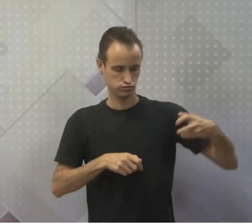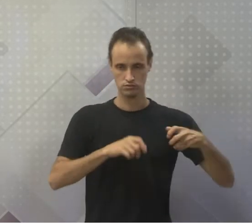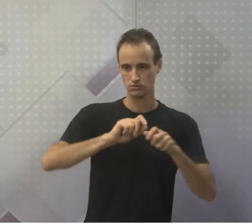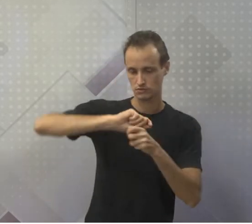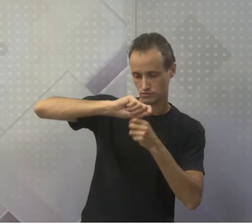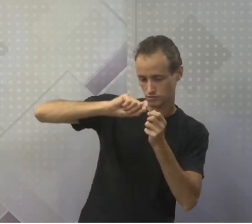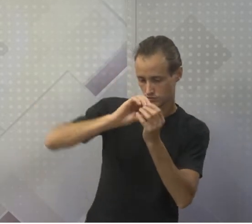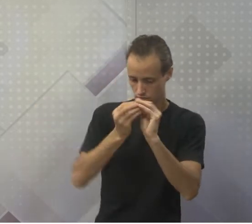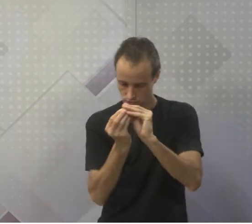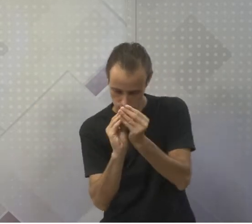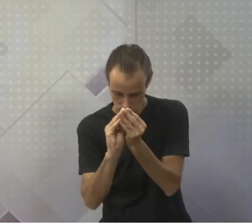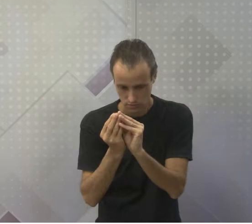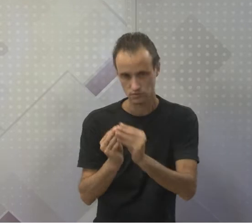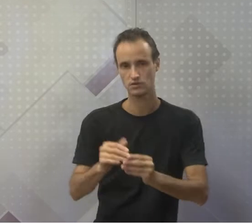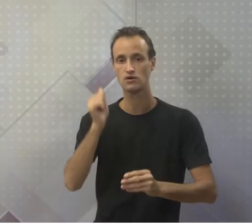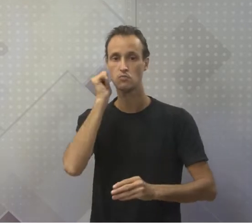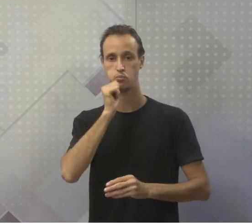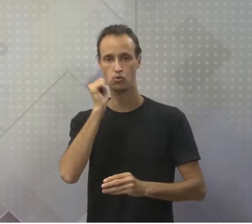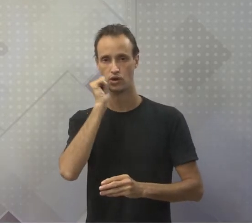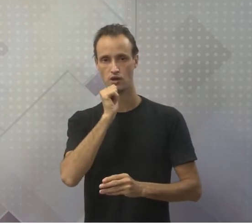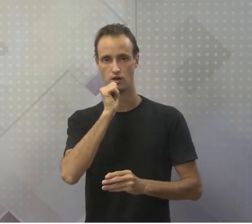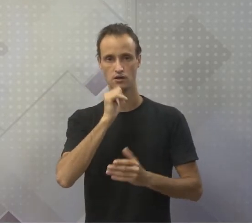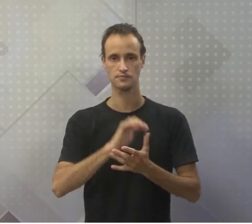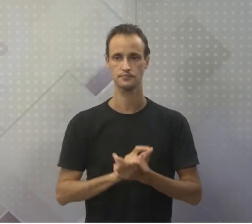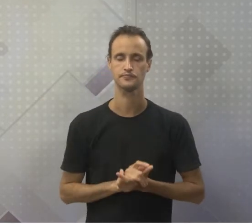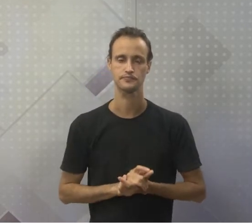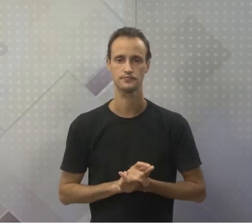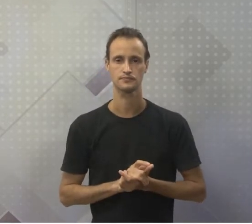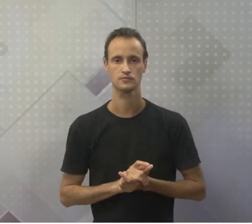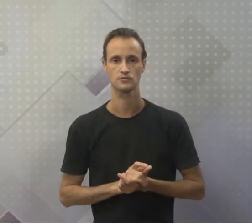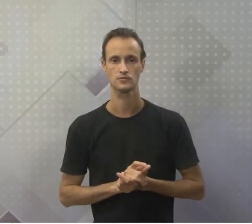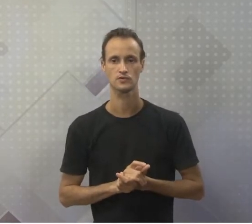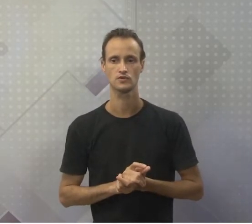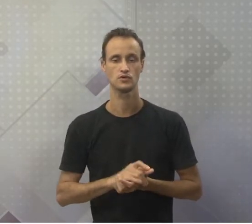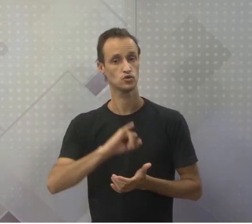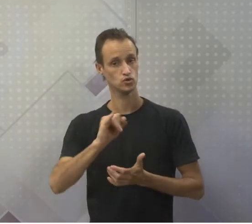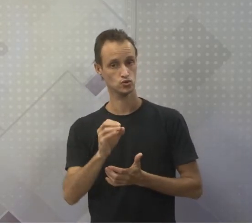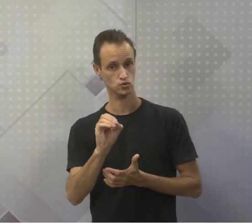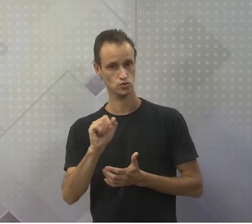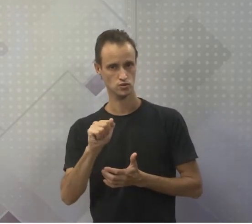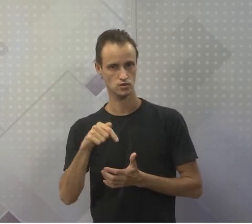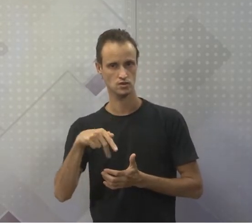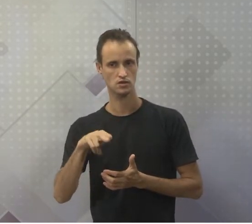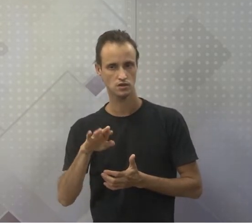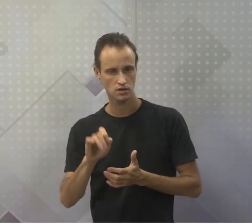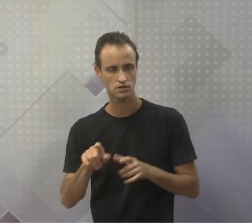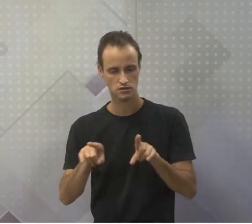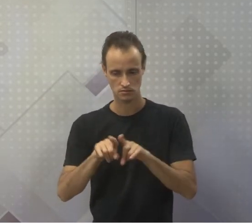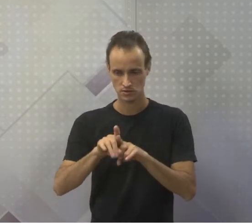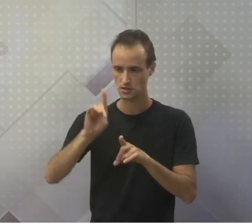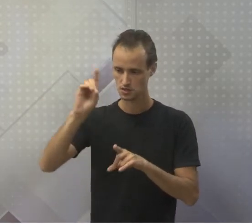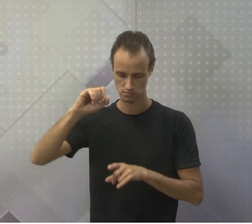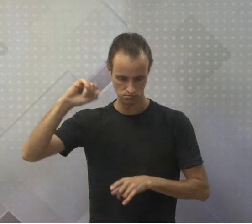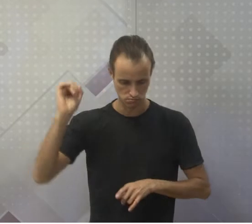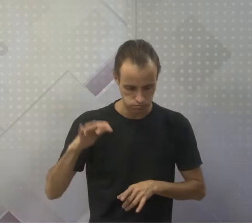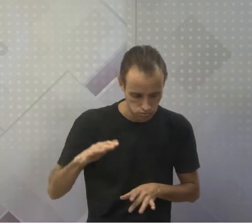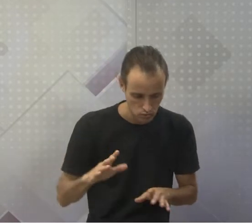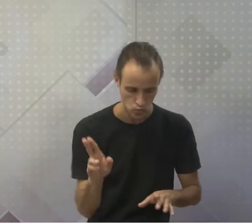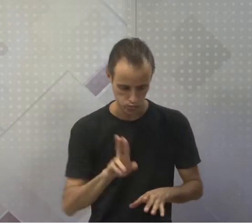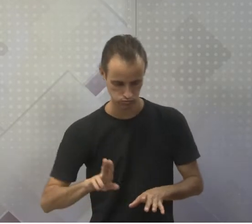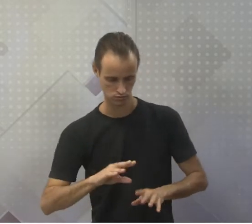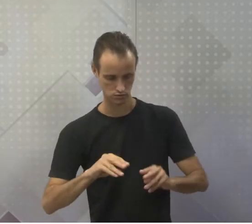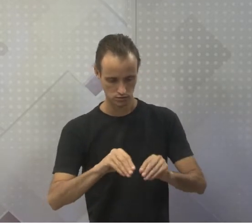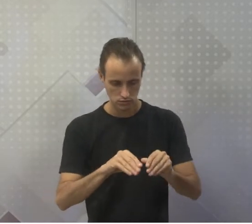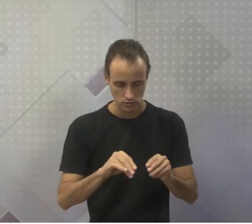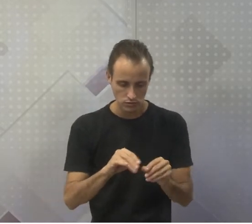Isso aqui todo mundo já ouviu falar, não é? Aí ó, Juóque, o Deus criador de tudo, também se utilizou do barro.